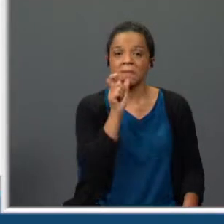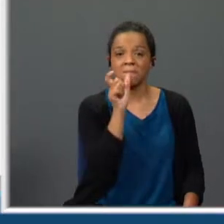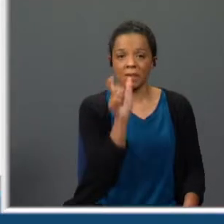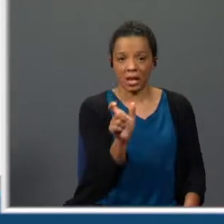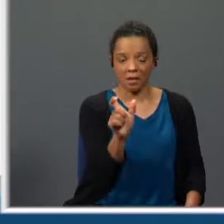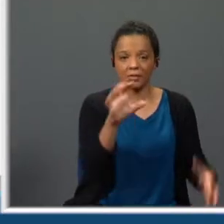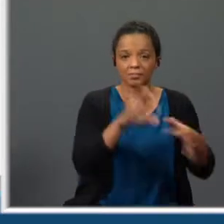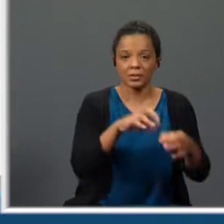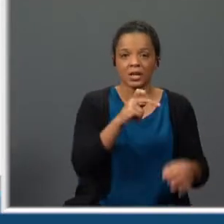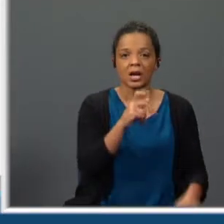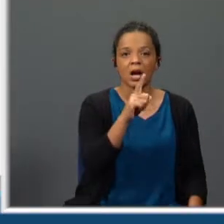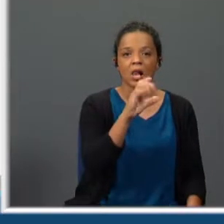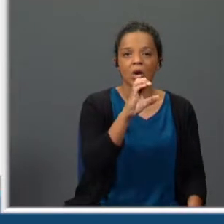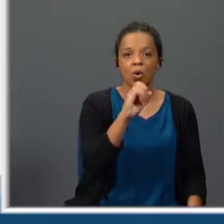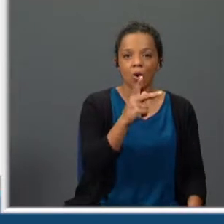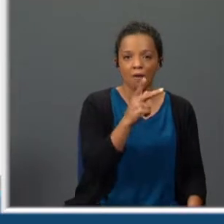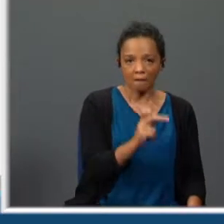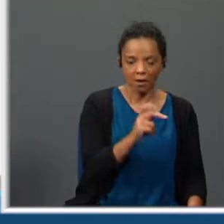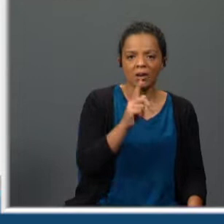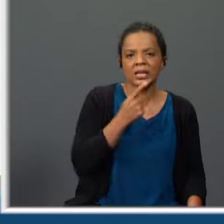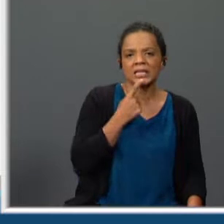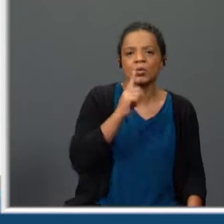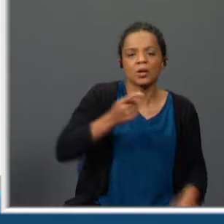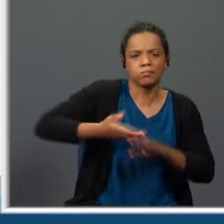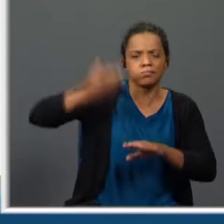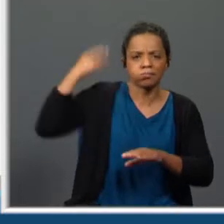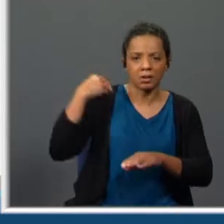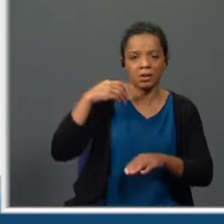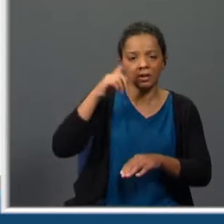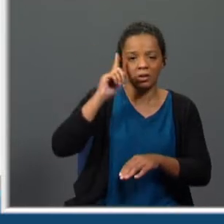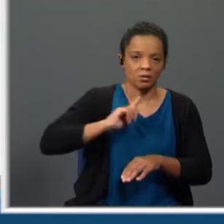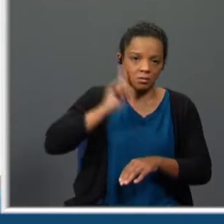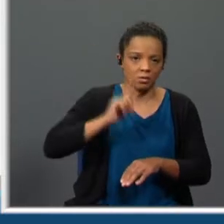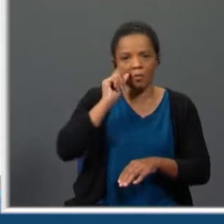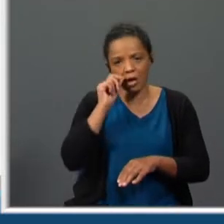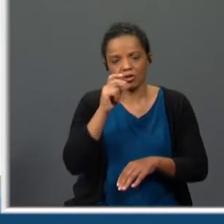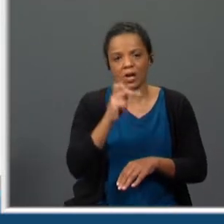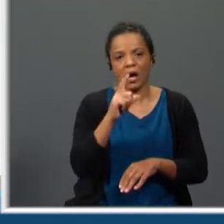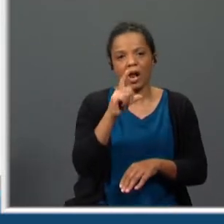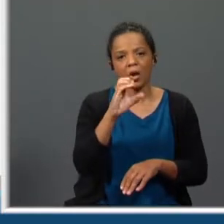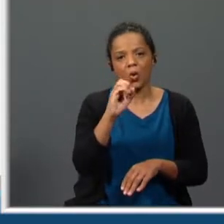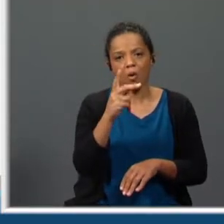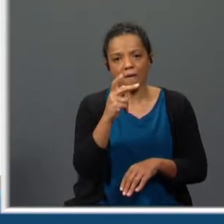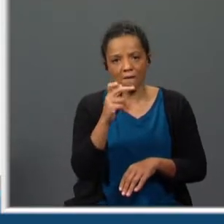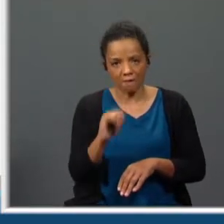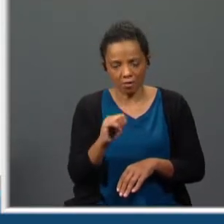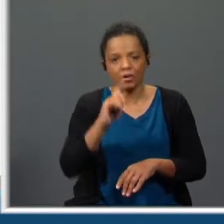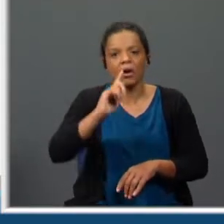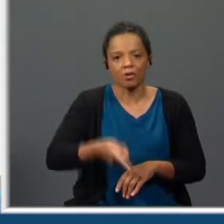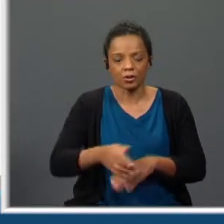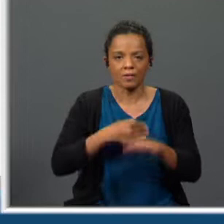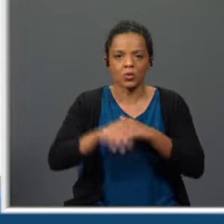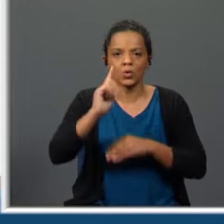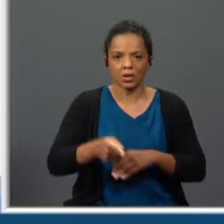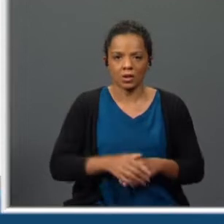deriva de Alcova e na origem as Alcoviteiras, ou os Alcoviteiros, eram aqueles que literalmente